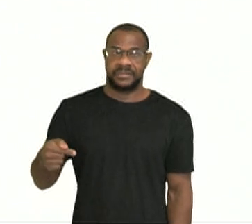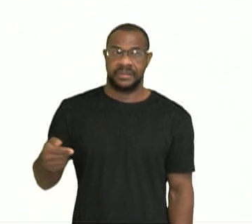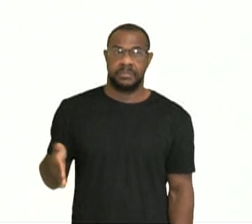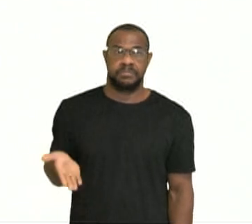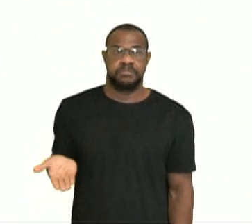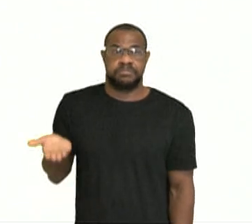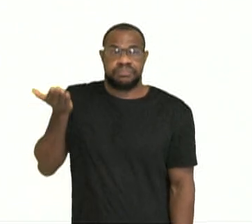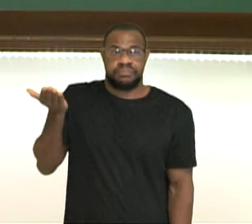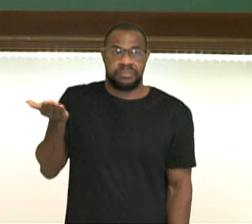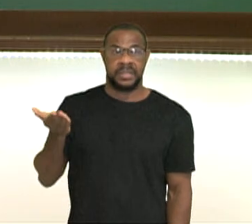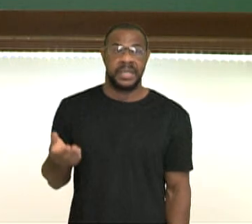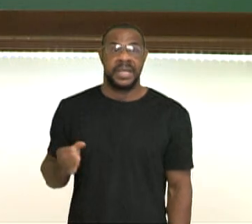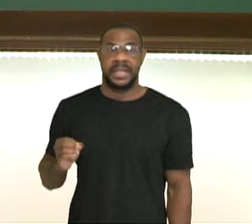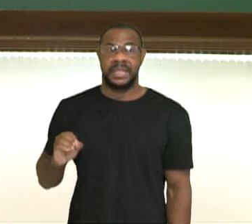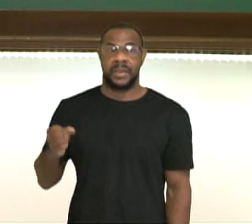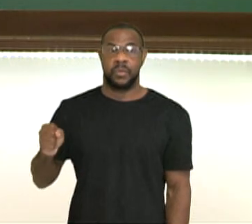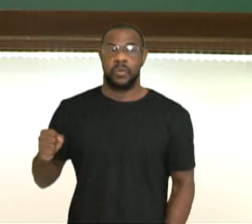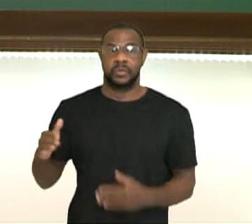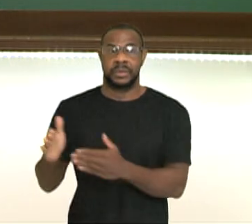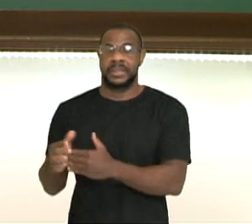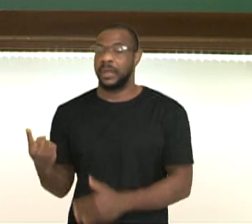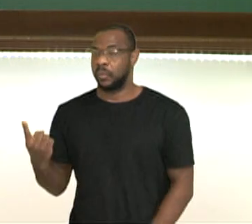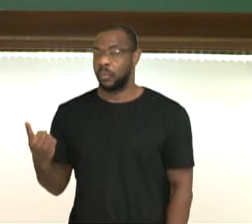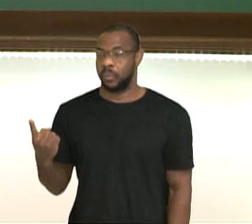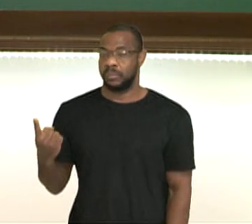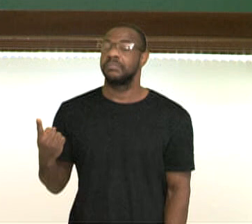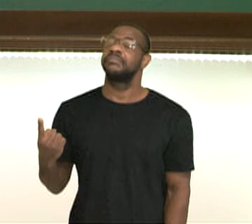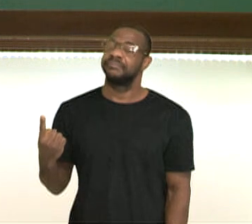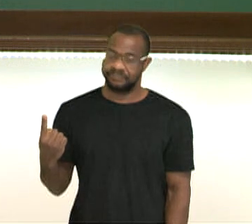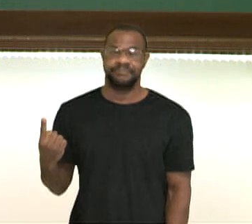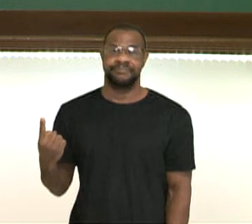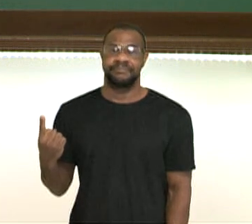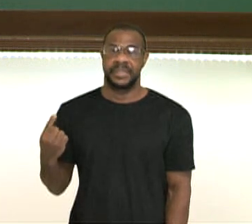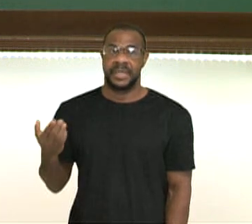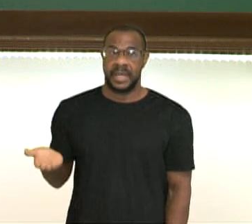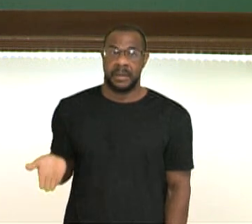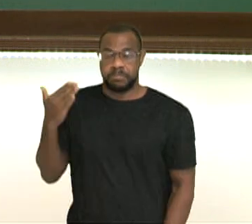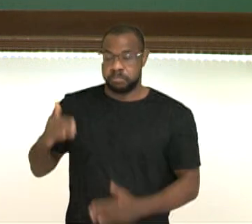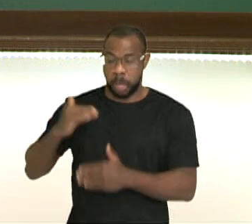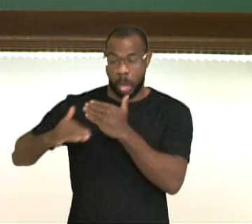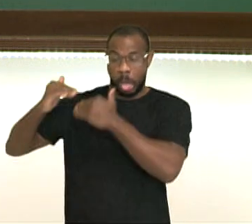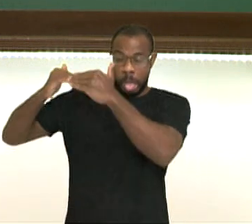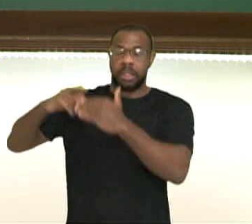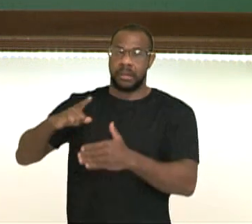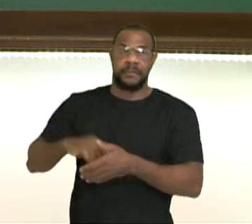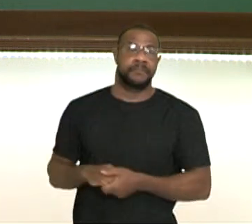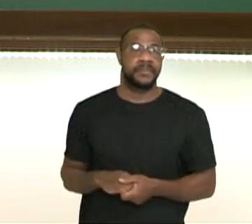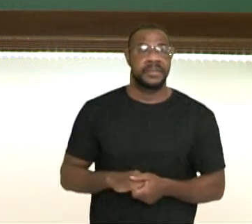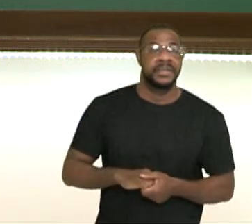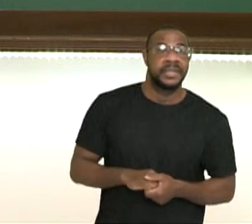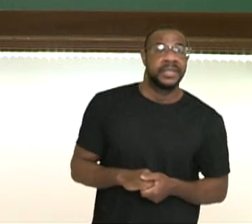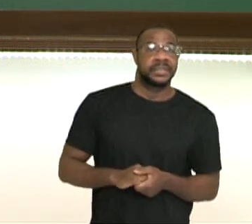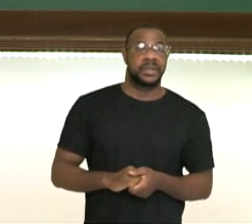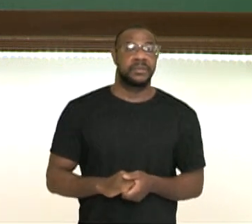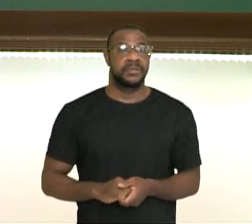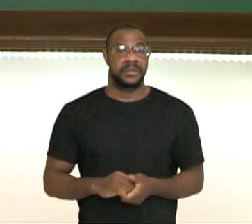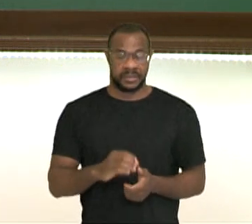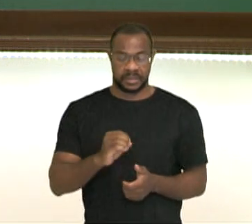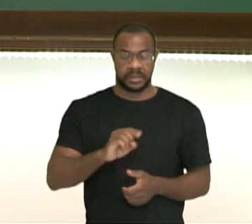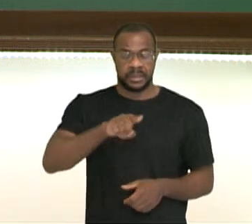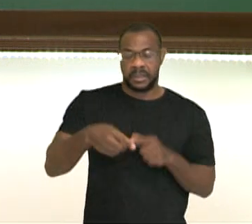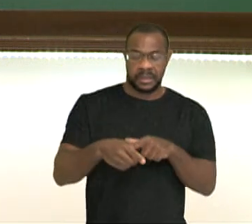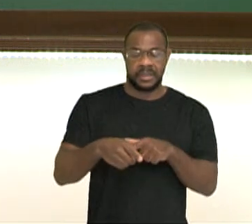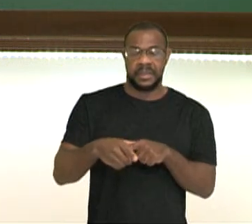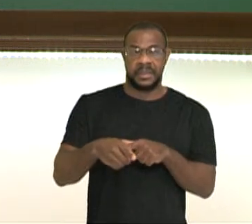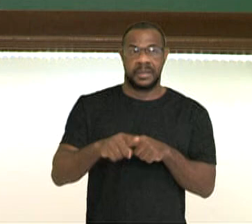muito alto de 0.8 até 1. Observem que usa-se três casas depois da vírgula para estabelecer uma